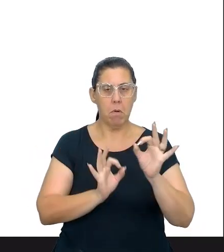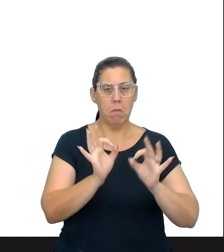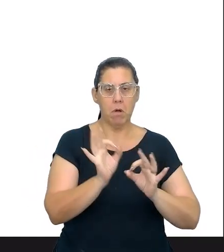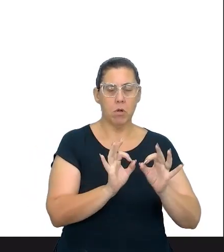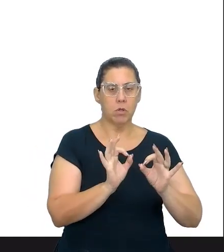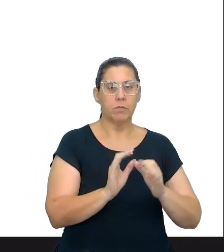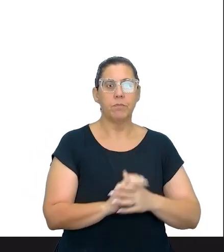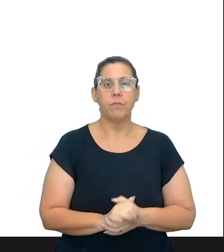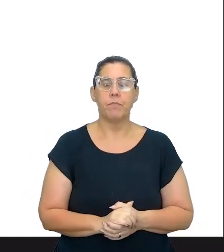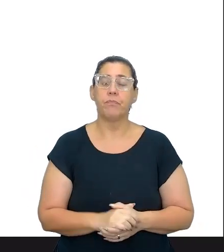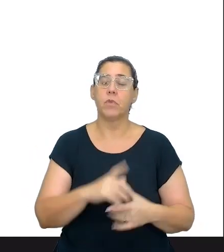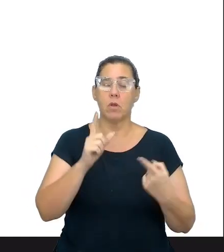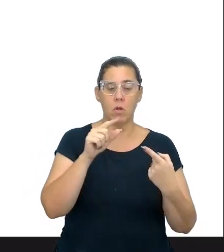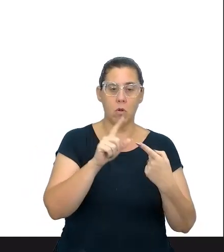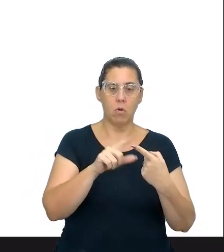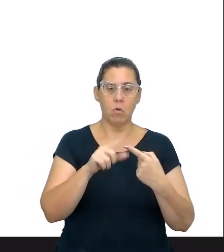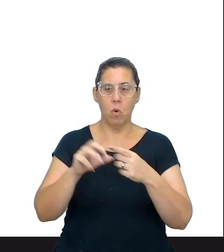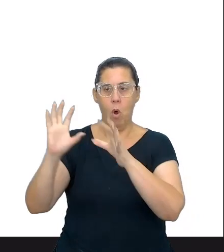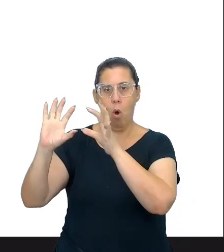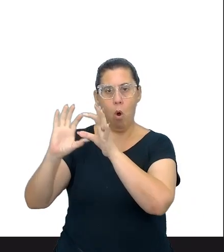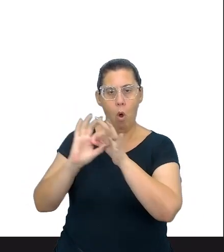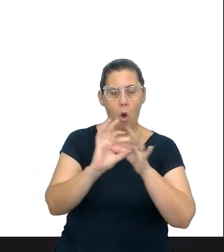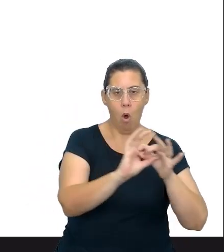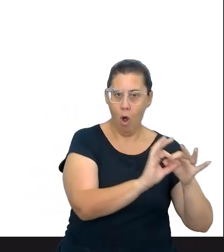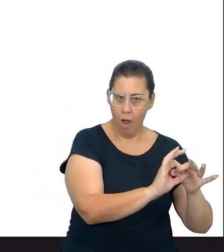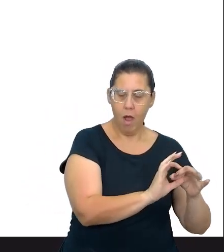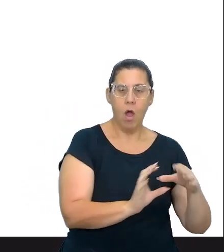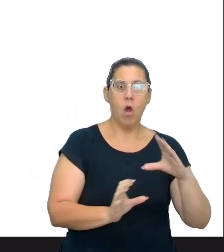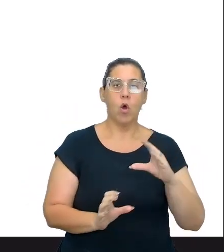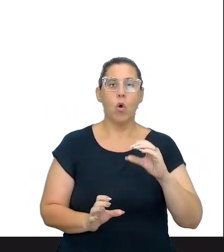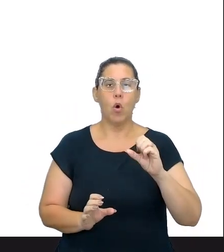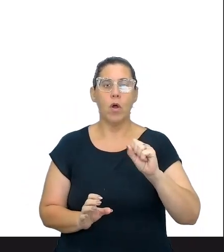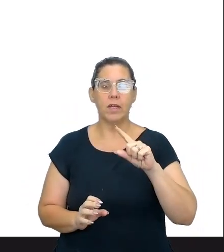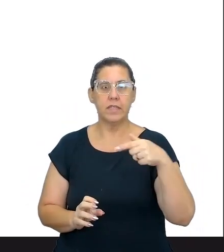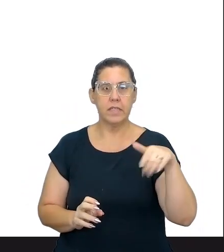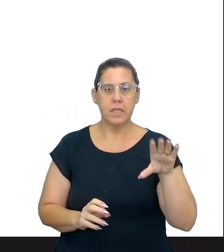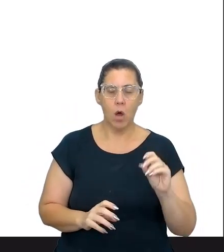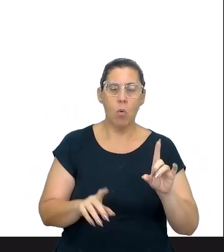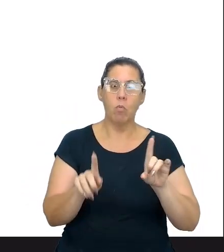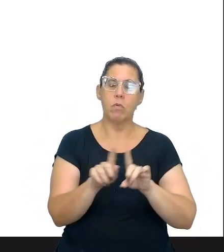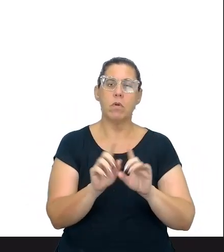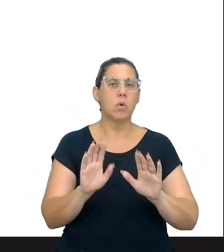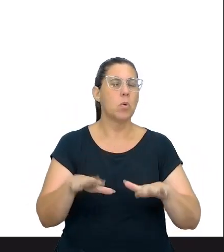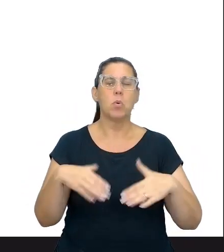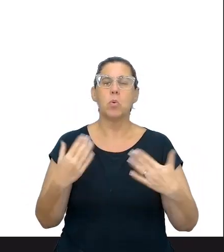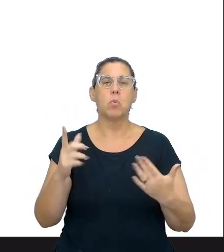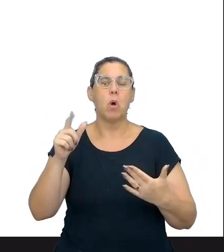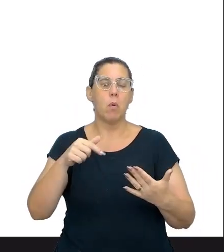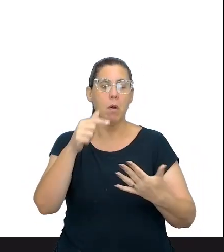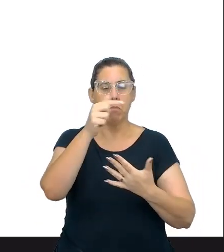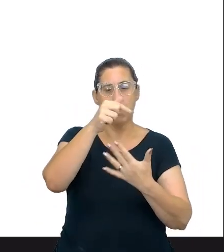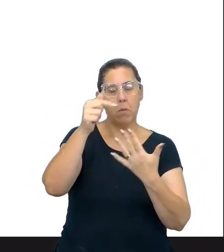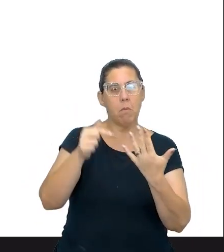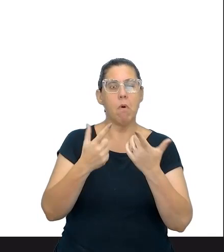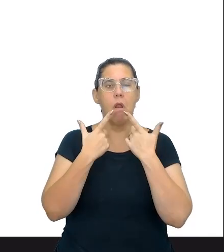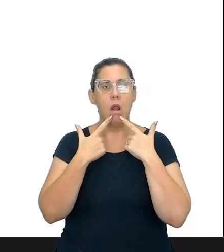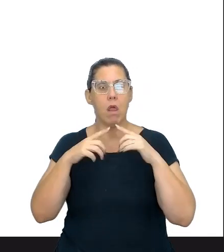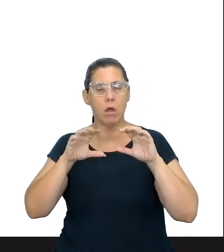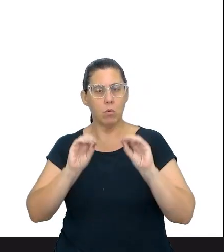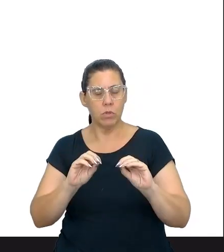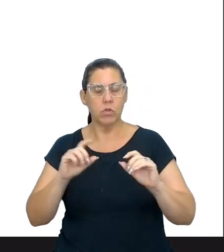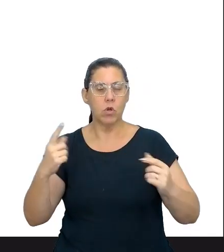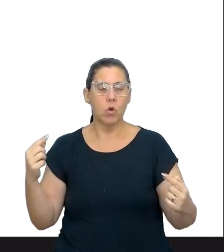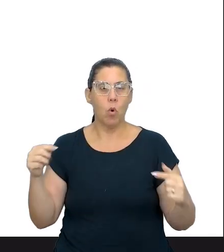do sentido, que é a coesão textual, né? Que o aluno tem que inferir, quais são esses elementos linguísticos que se